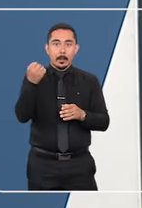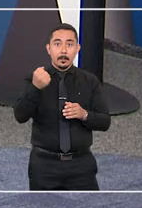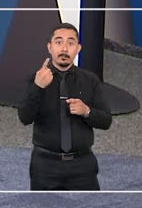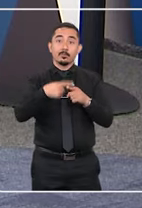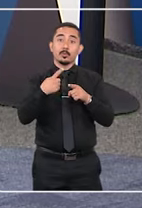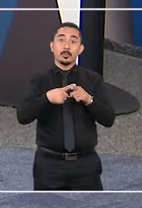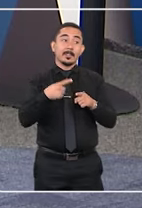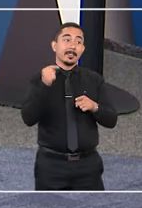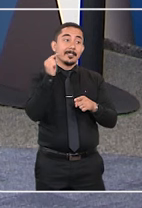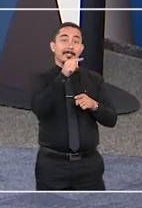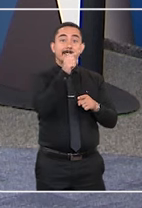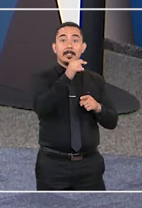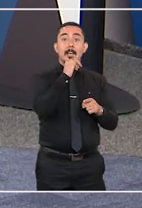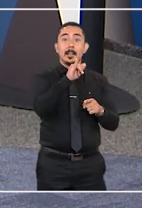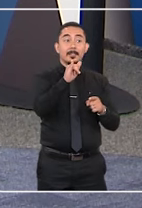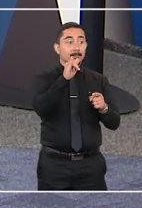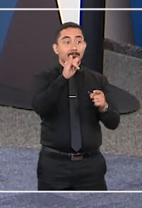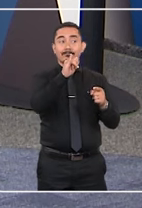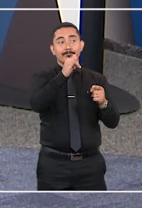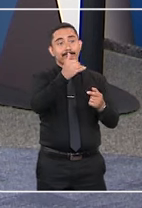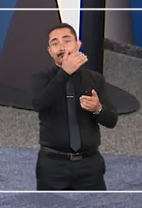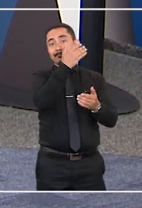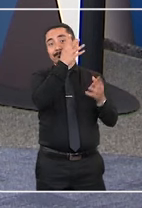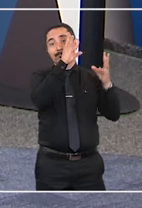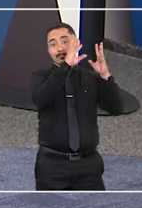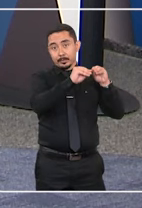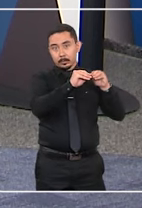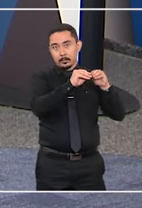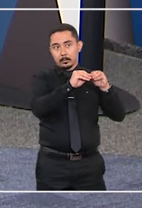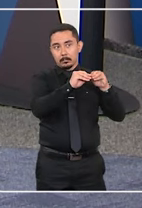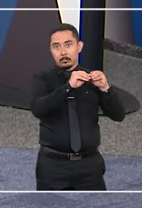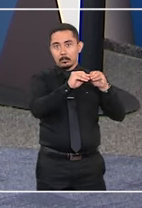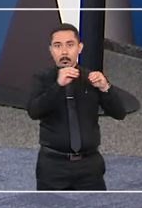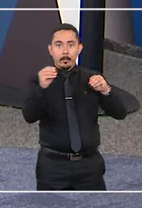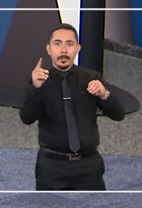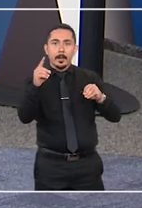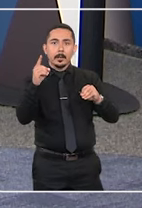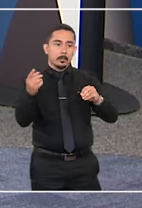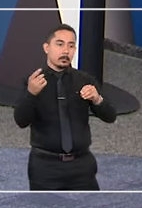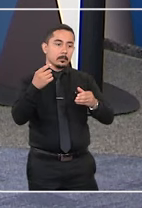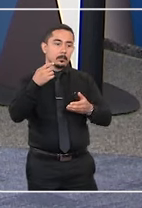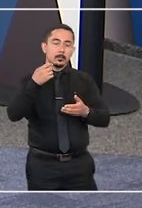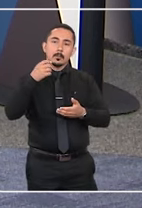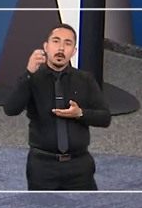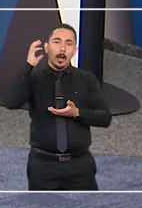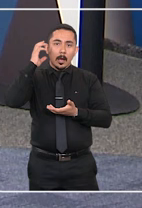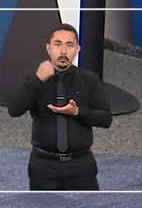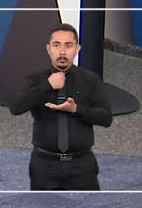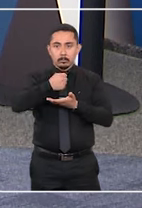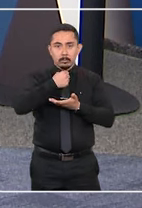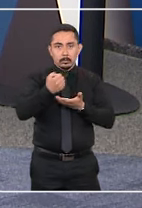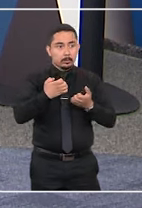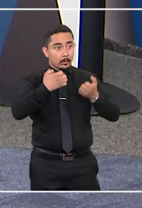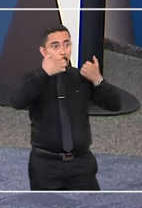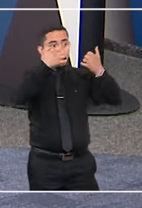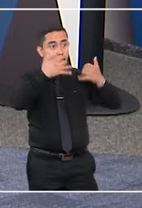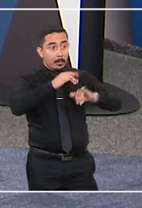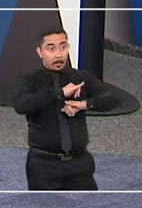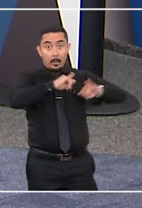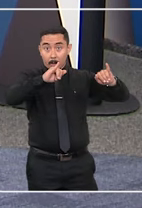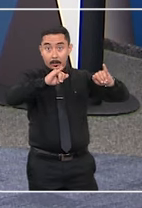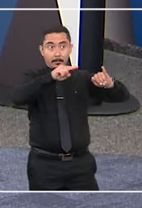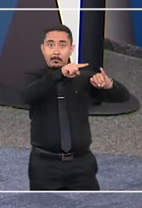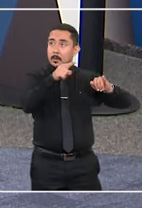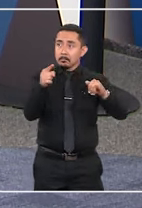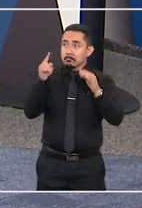energia, alegando que não tomaram conhecimento do comunicado via emissoras de rádio. Os ministros entenderam que, no caso